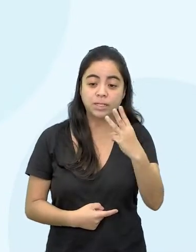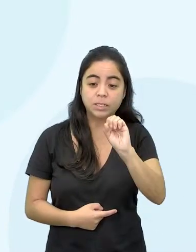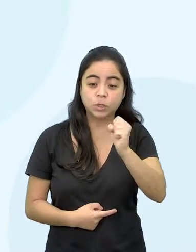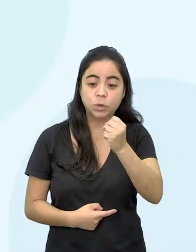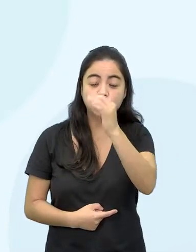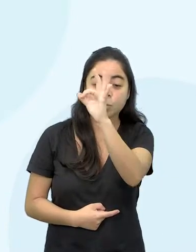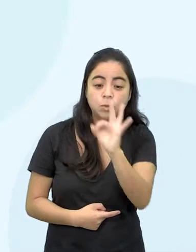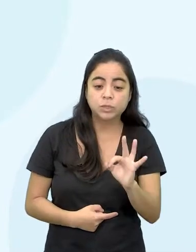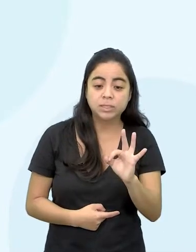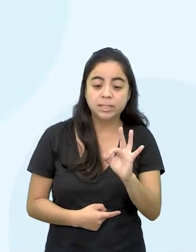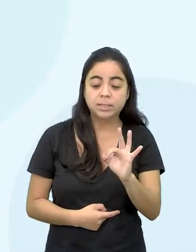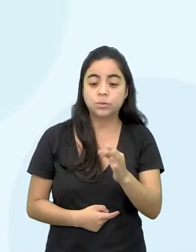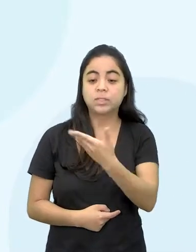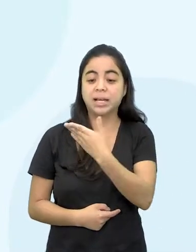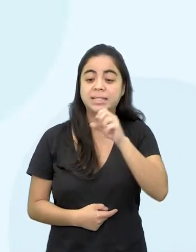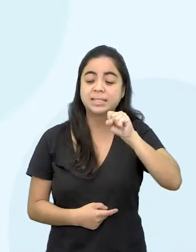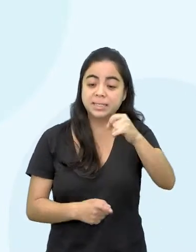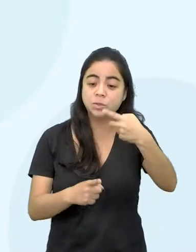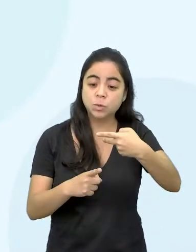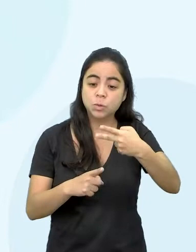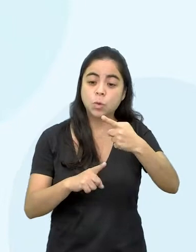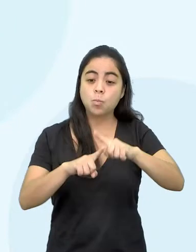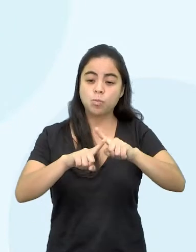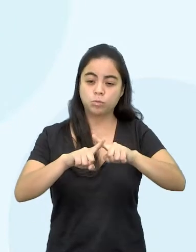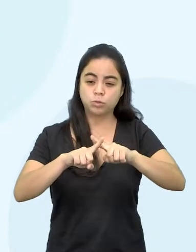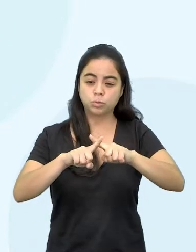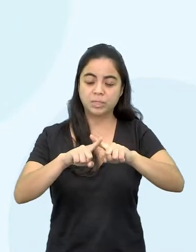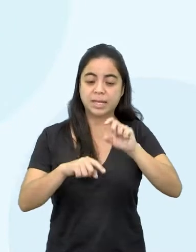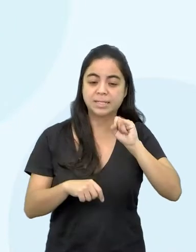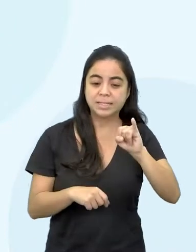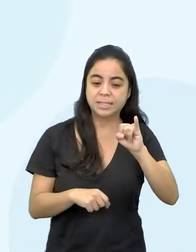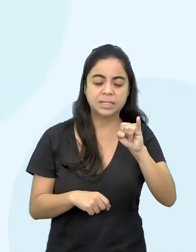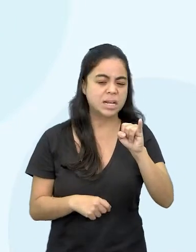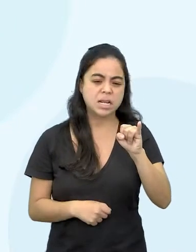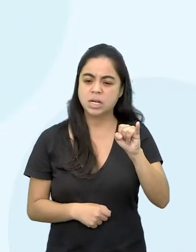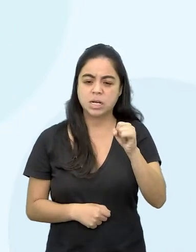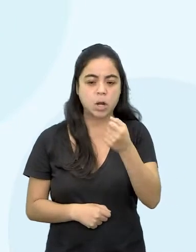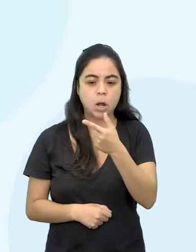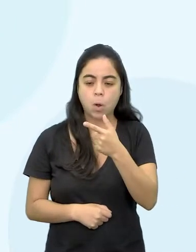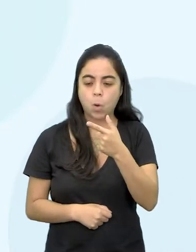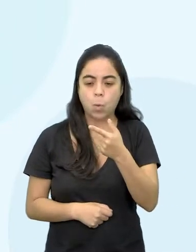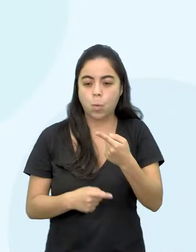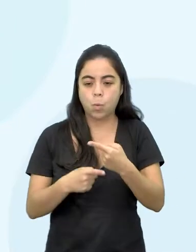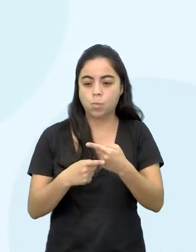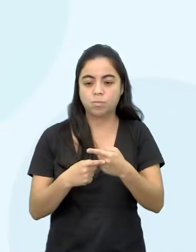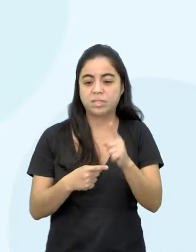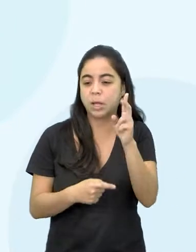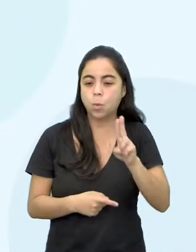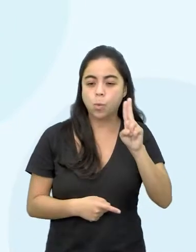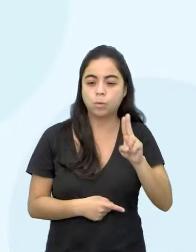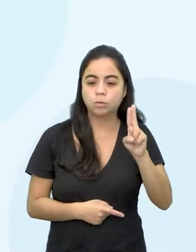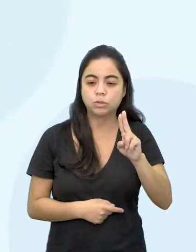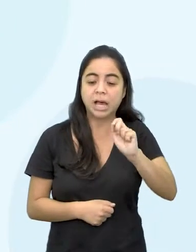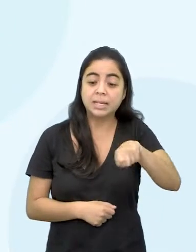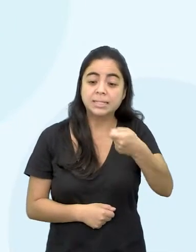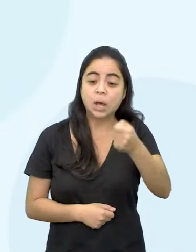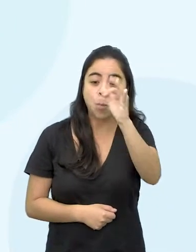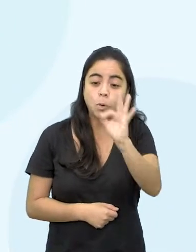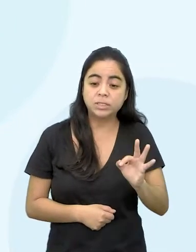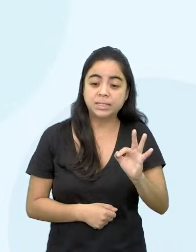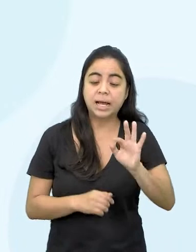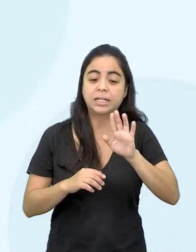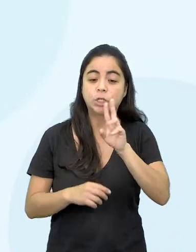Então, quando a gente for multiplicar, se a gente não for usar o sinal de porcentagem, a gente pode usar aí o sinal de